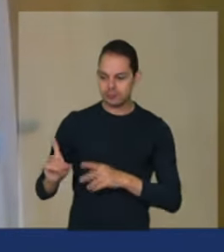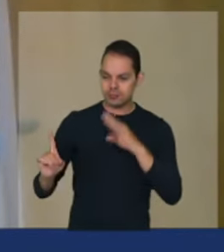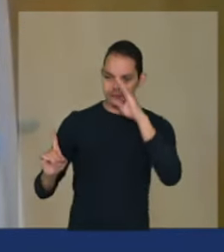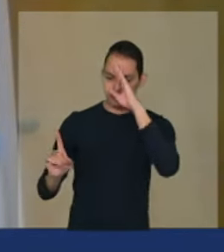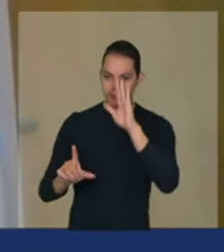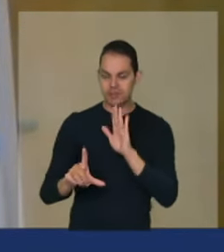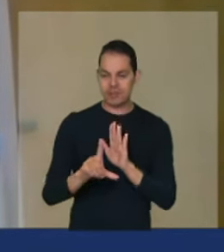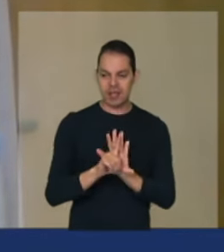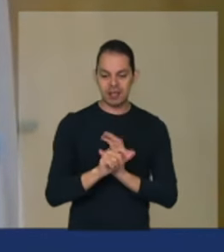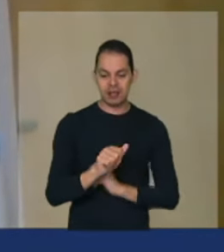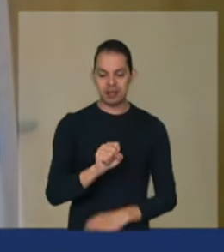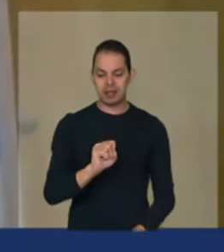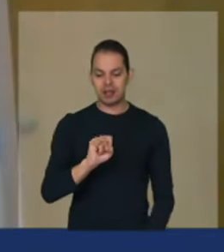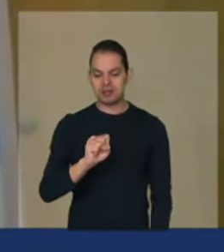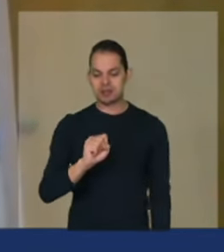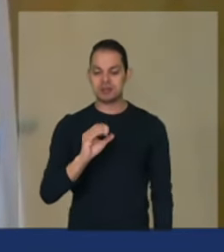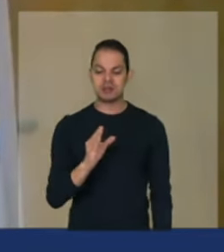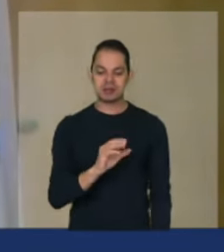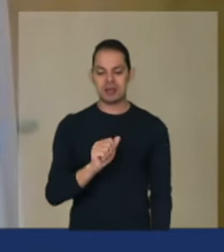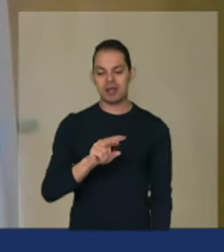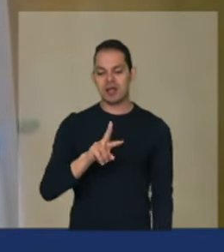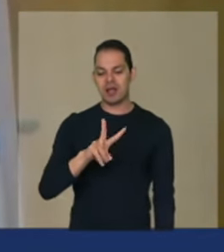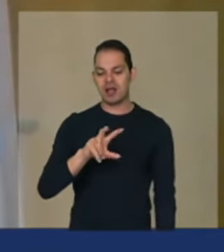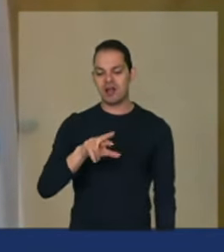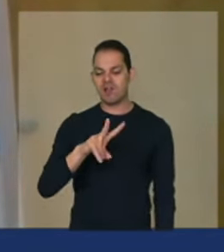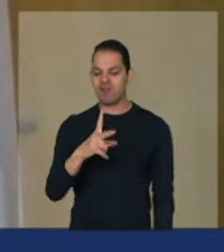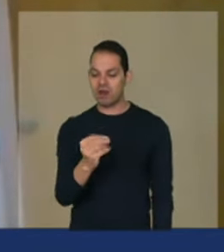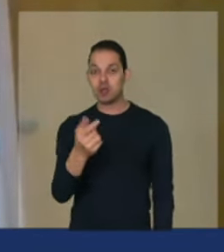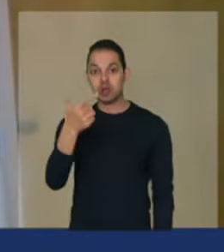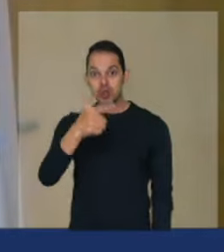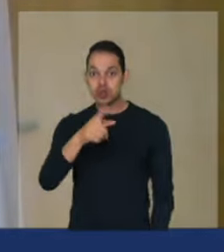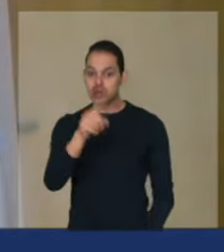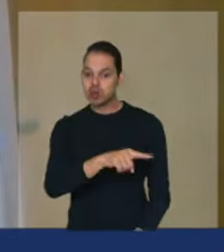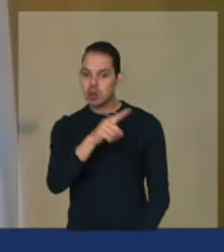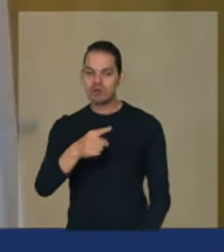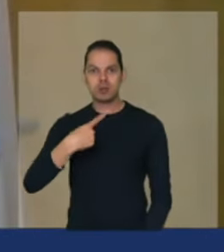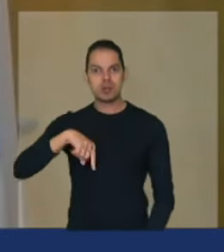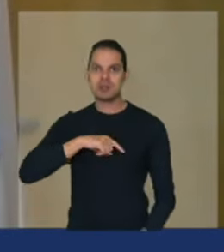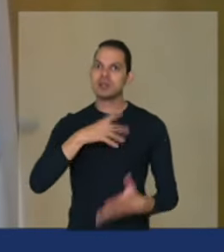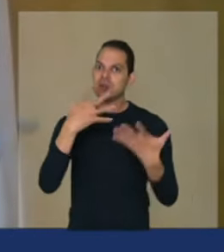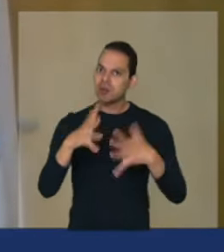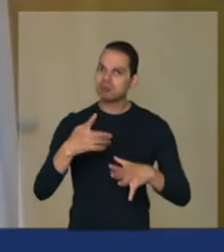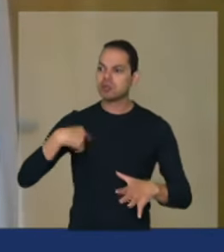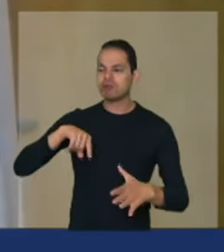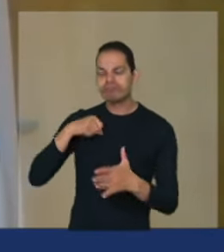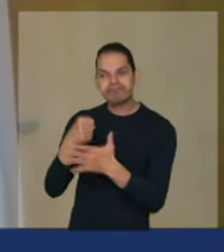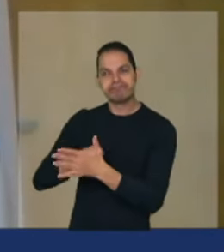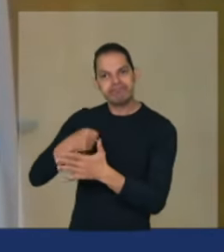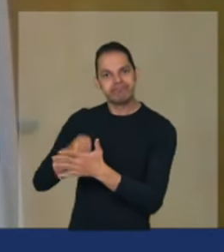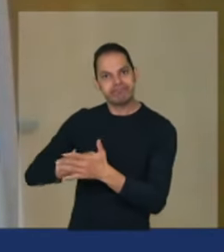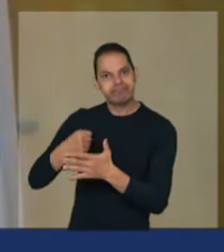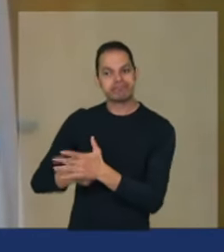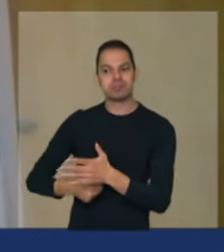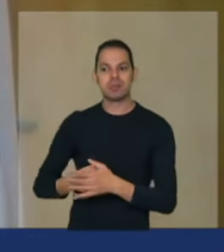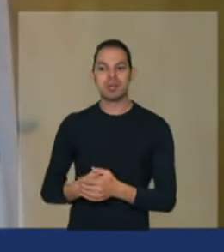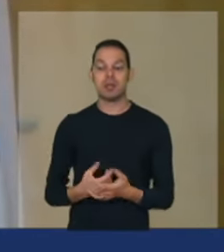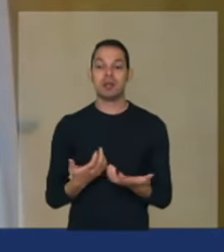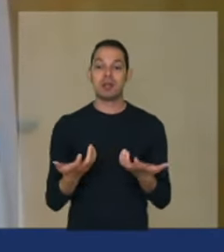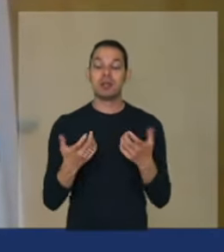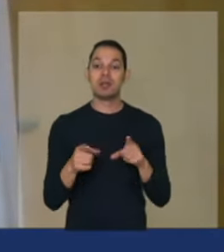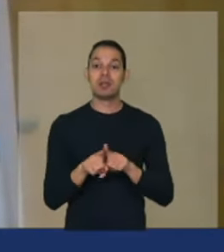Carvalho 2 mais uma vez nós vamos brigar muito contra isso e eu espero um dia senhor presidente que a Rede Globo